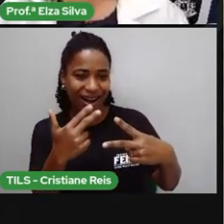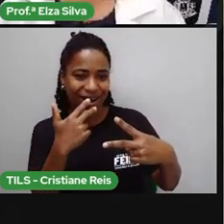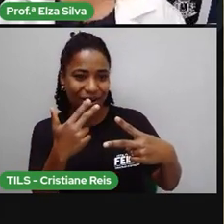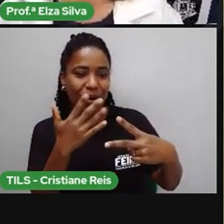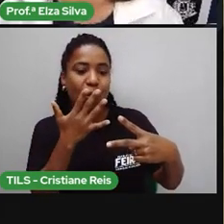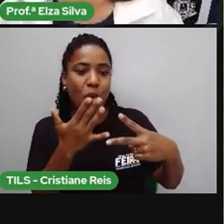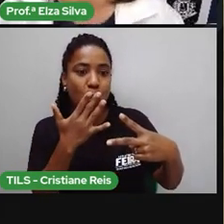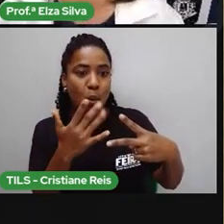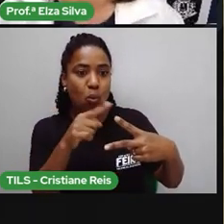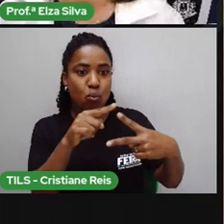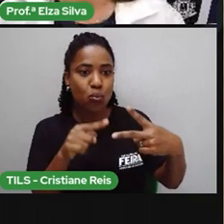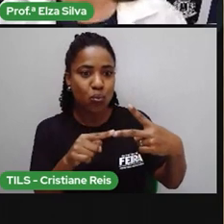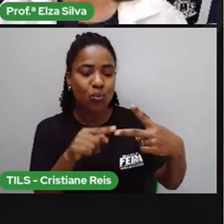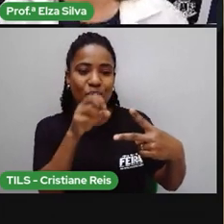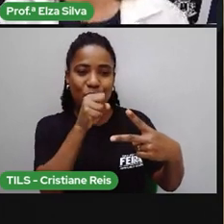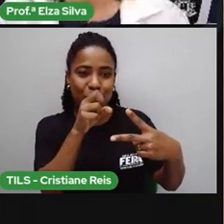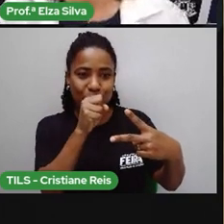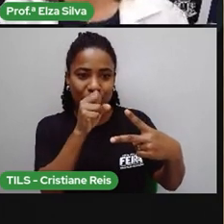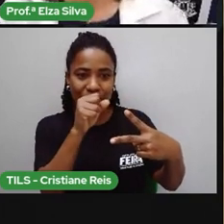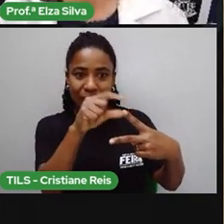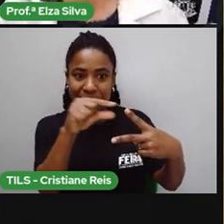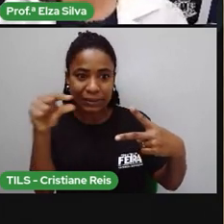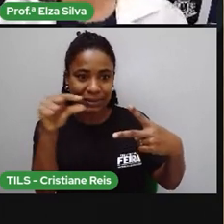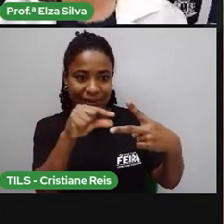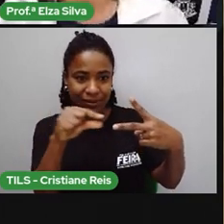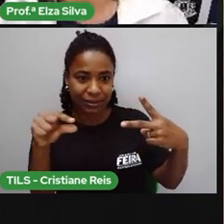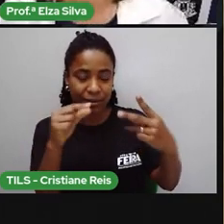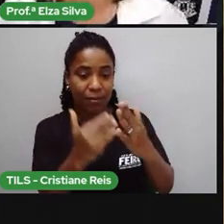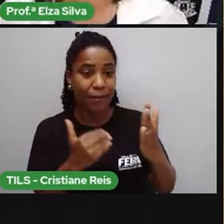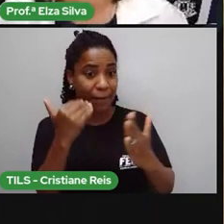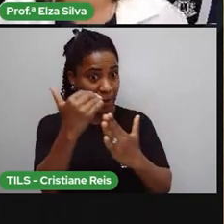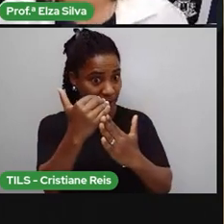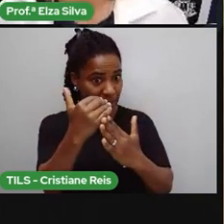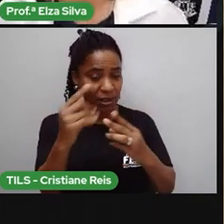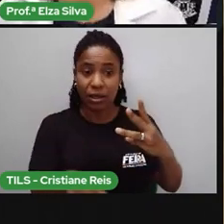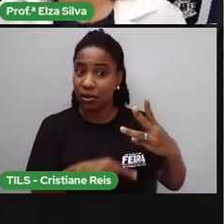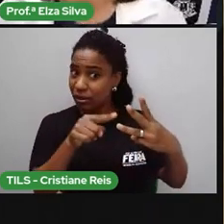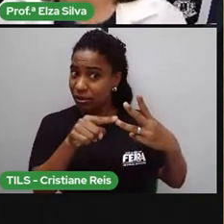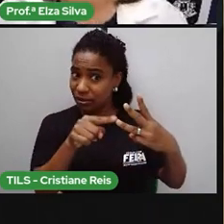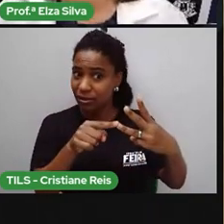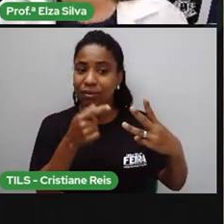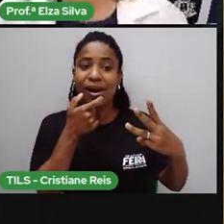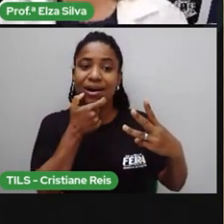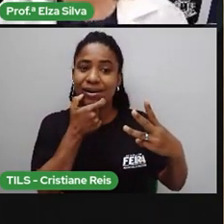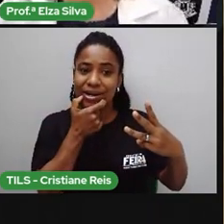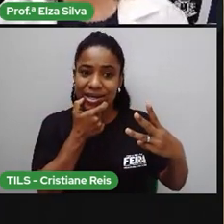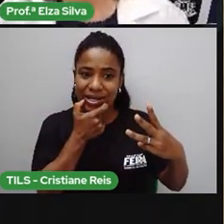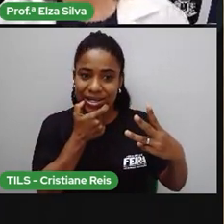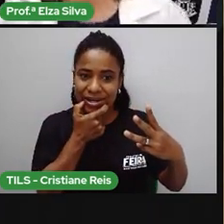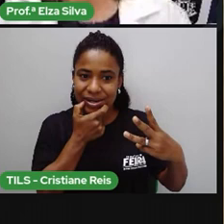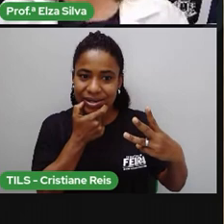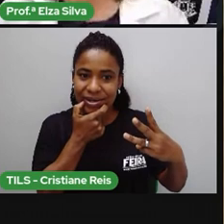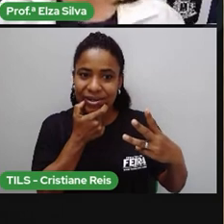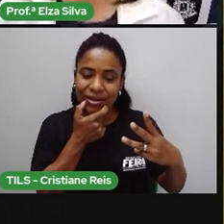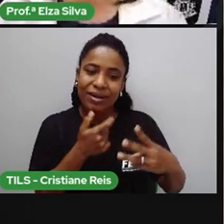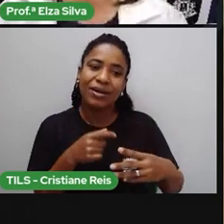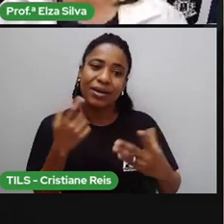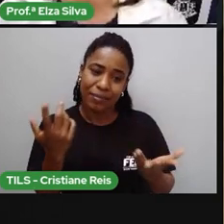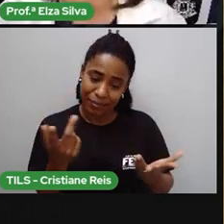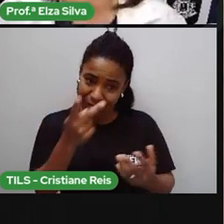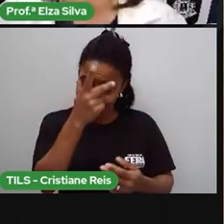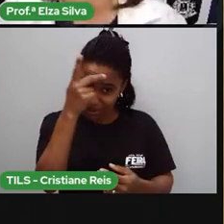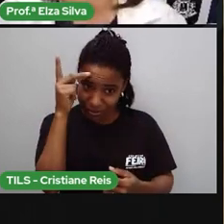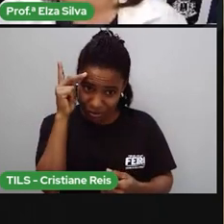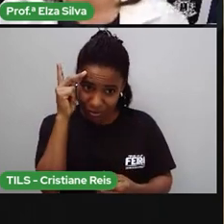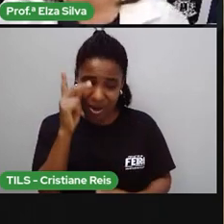maiores línguas. Enquanto o inglês também é falado em casa por apenas uma em cada dez